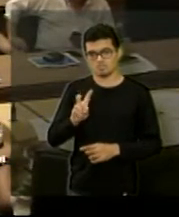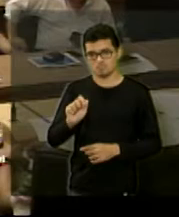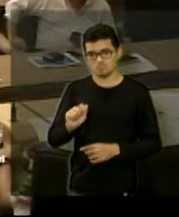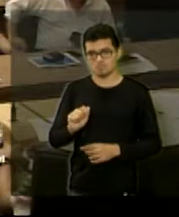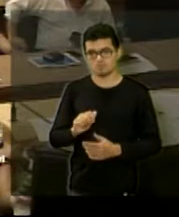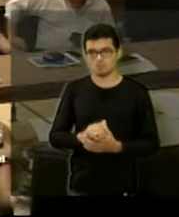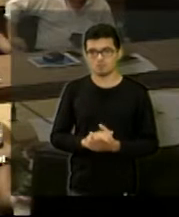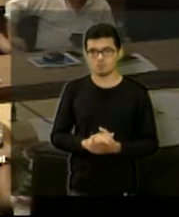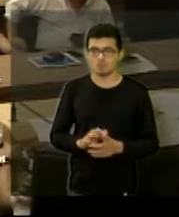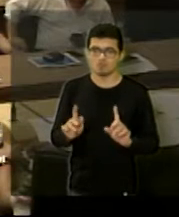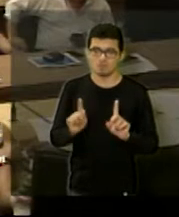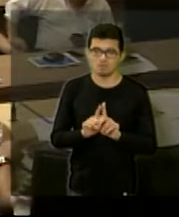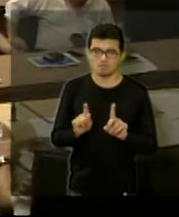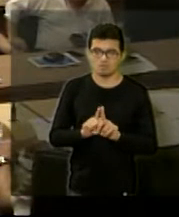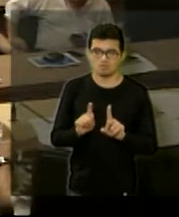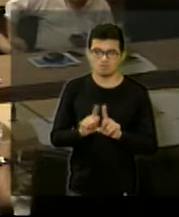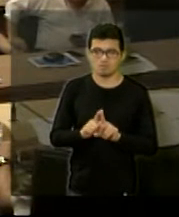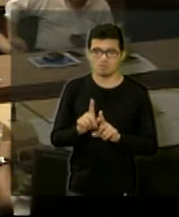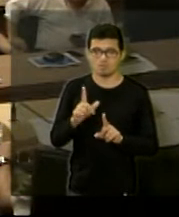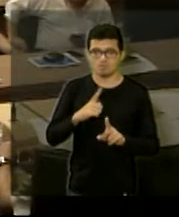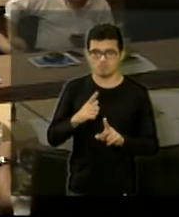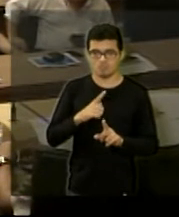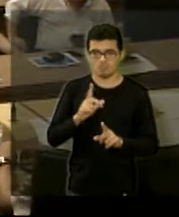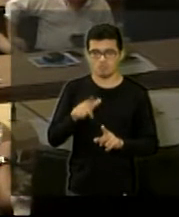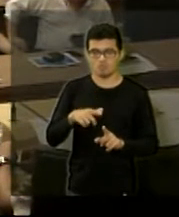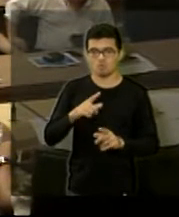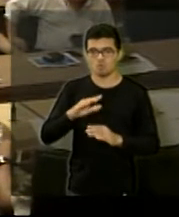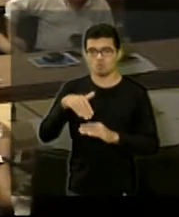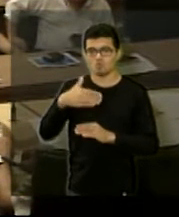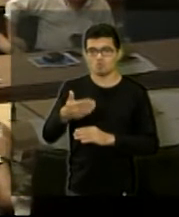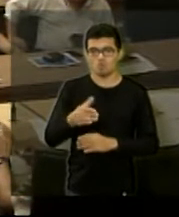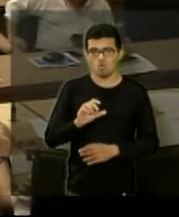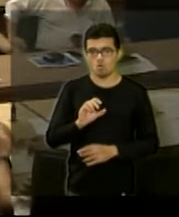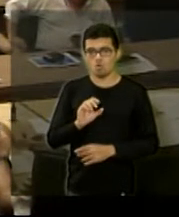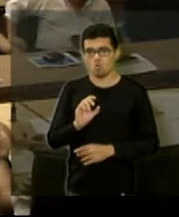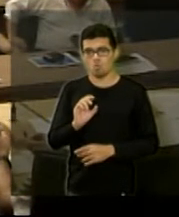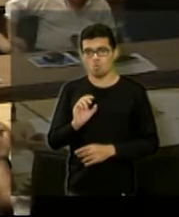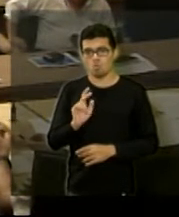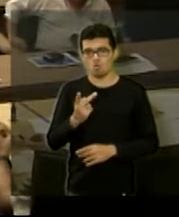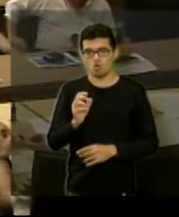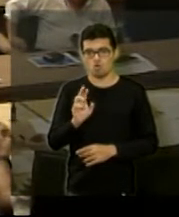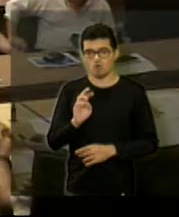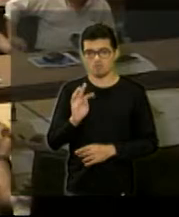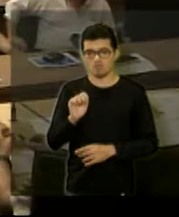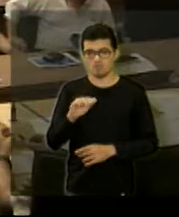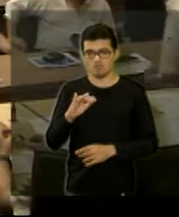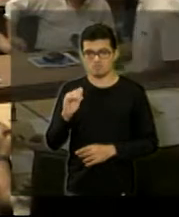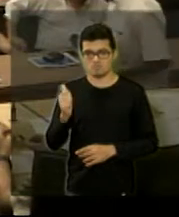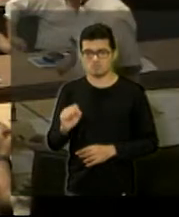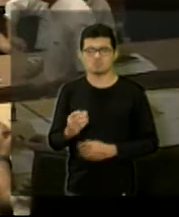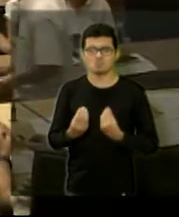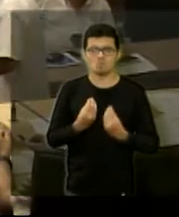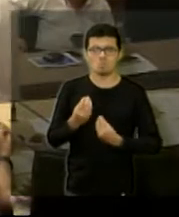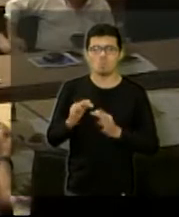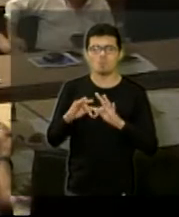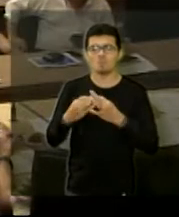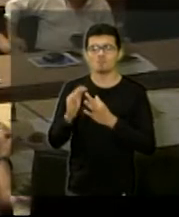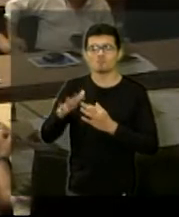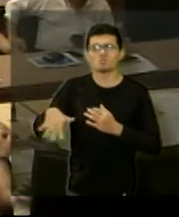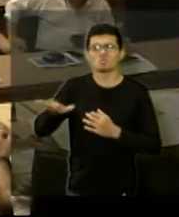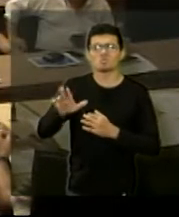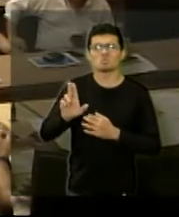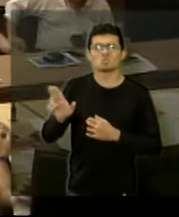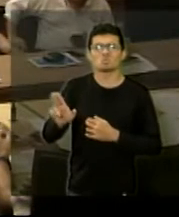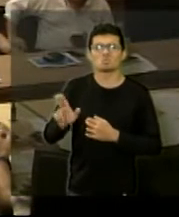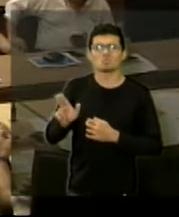Isso eu sei. E tem também no fundo do Hortências, como que está trabalhando com aquelas famílias, foram cadastradas também, que é como chama lá, Dona